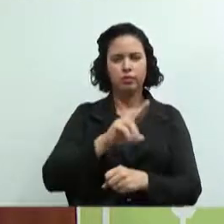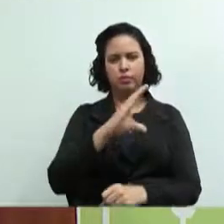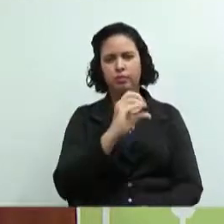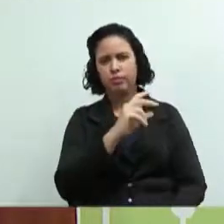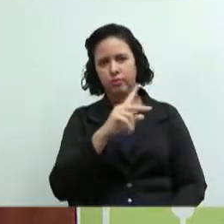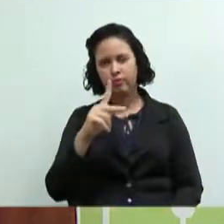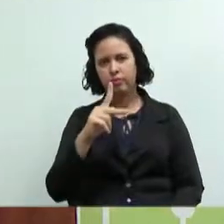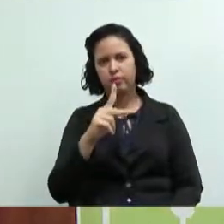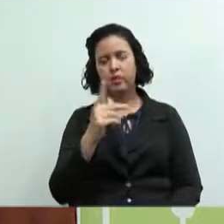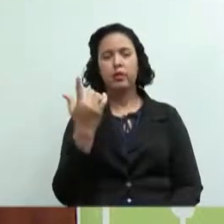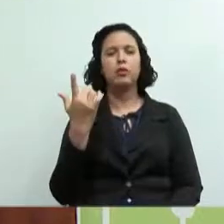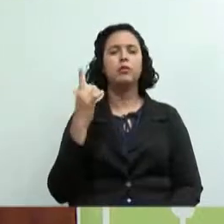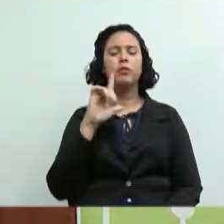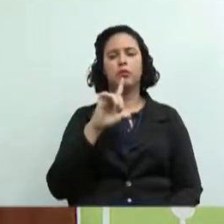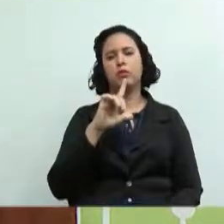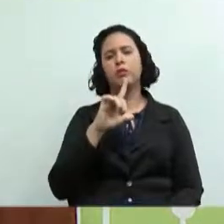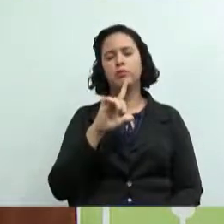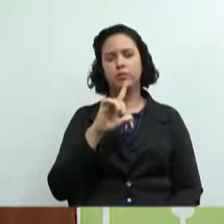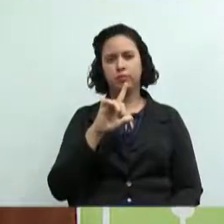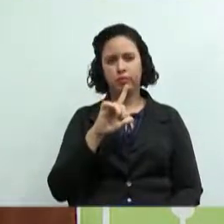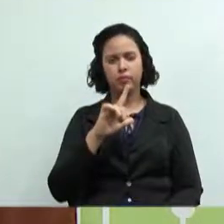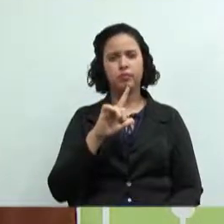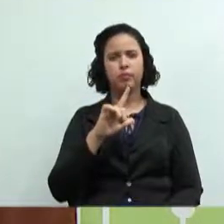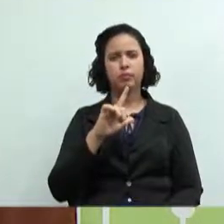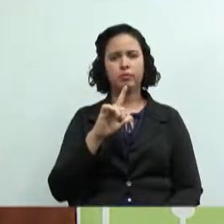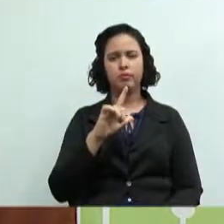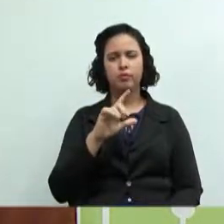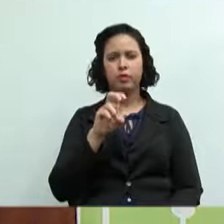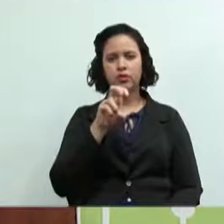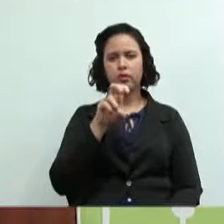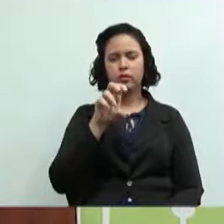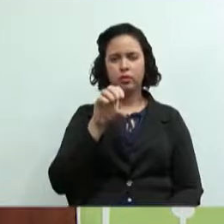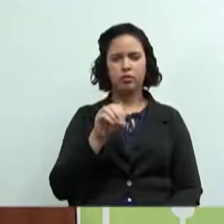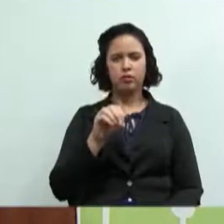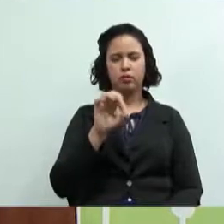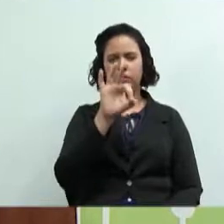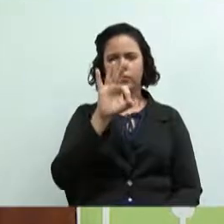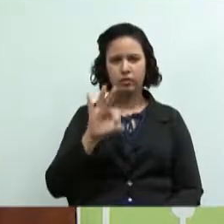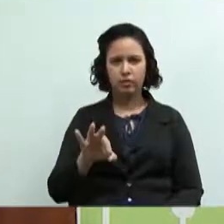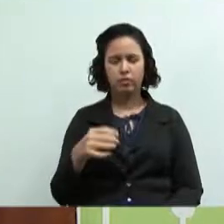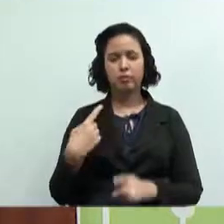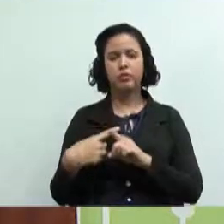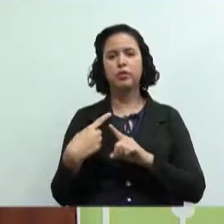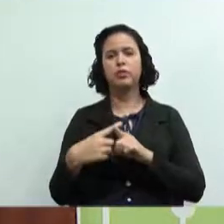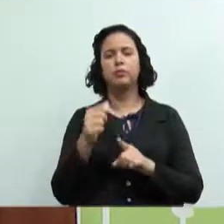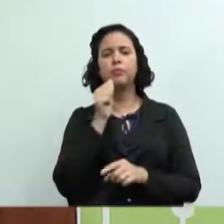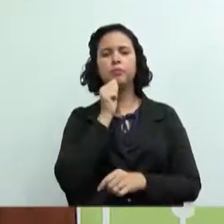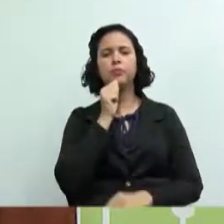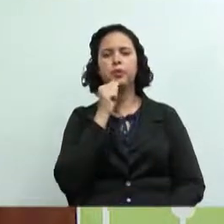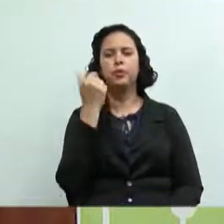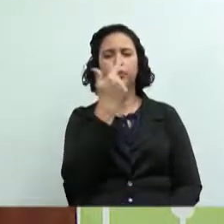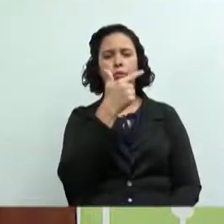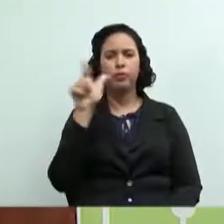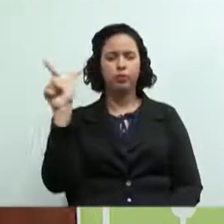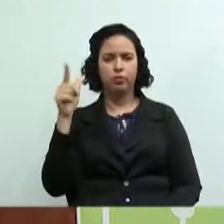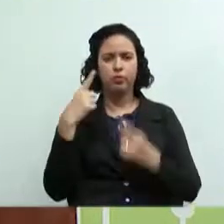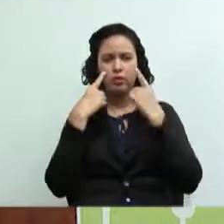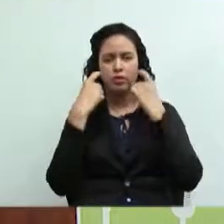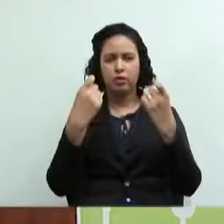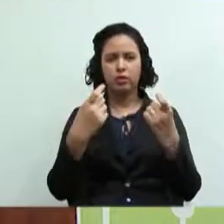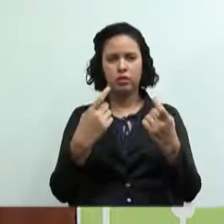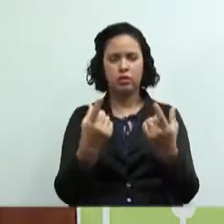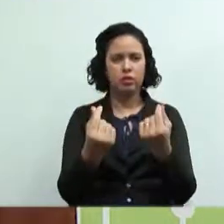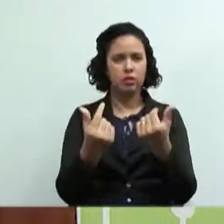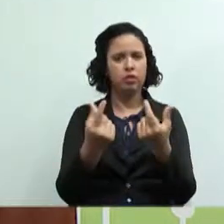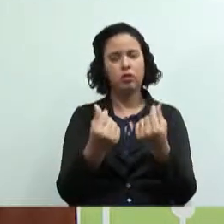ele chega a metade do que é o valor de mercado, justamente por não ter intermediários, não ter interesses em lucro,